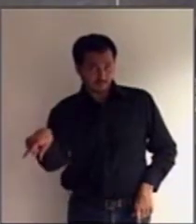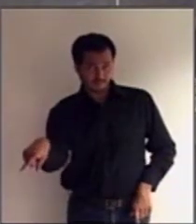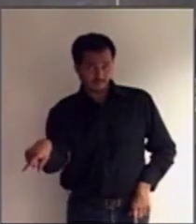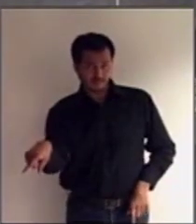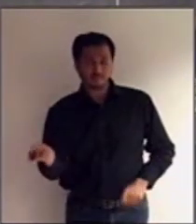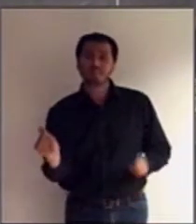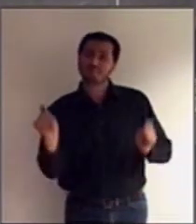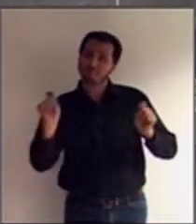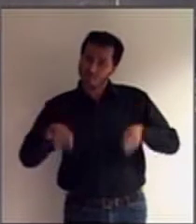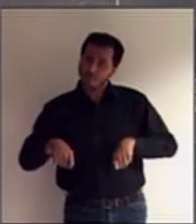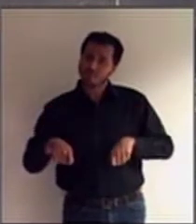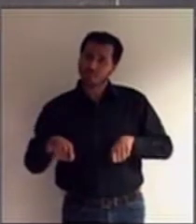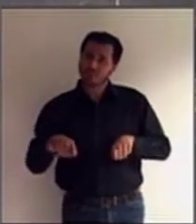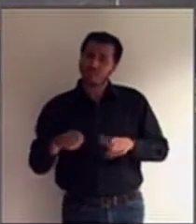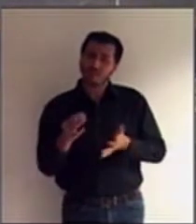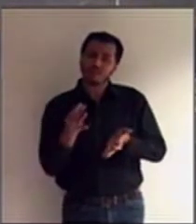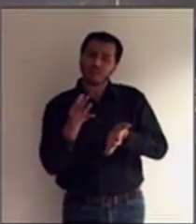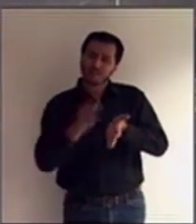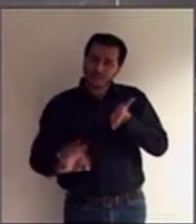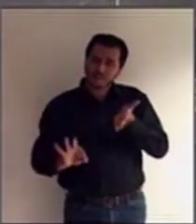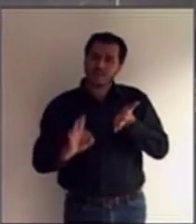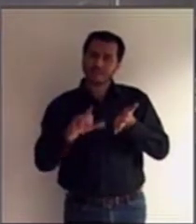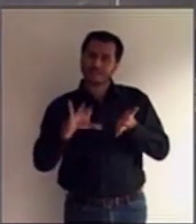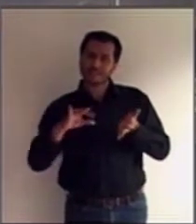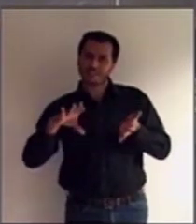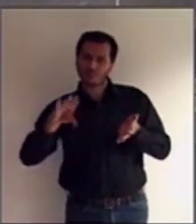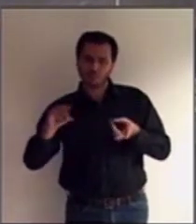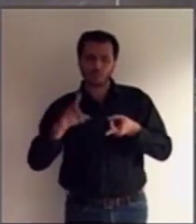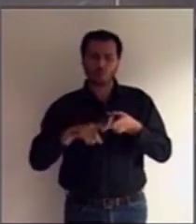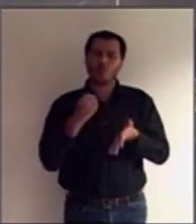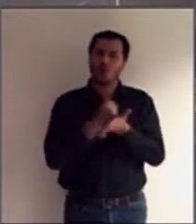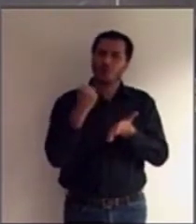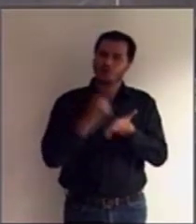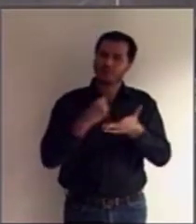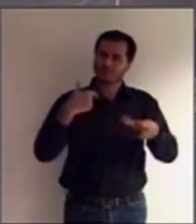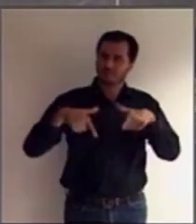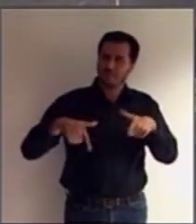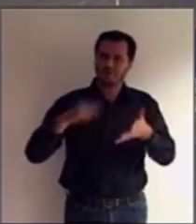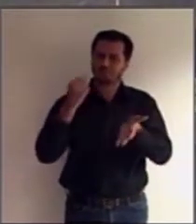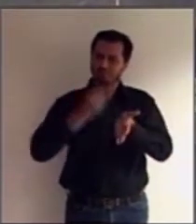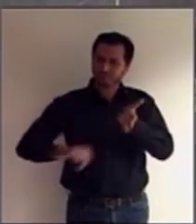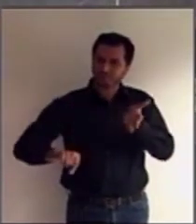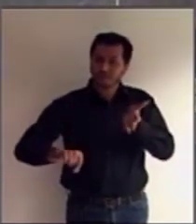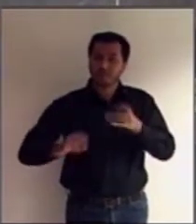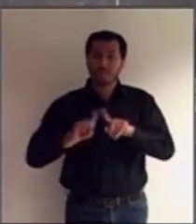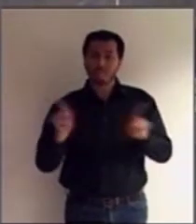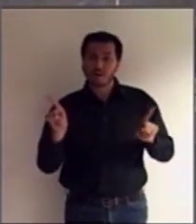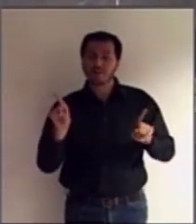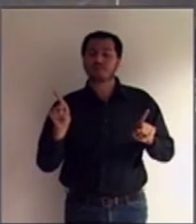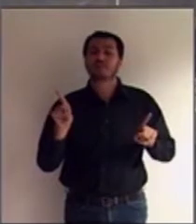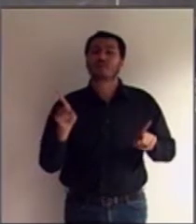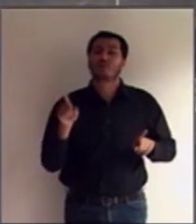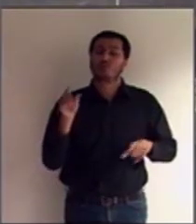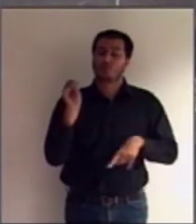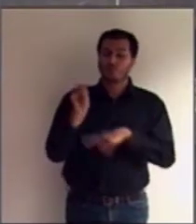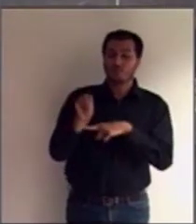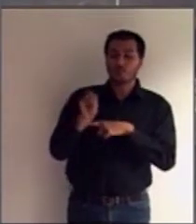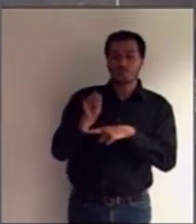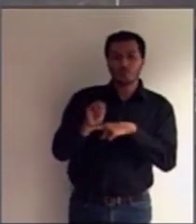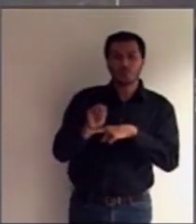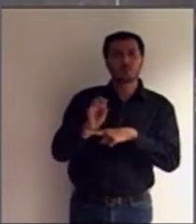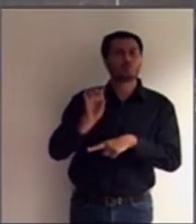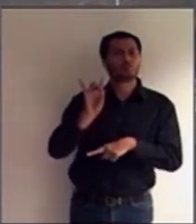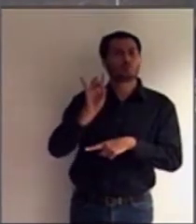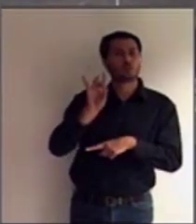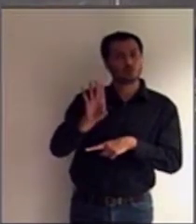poderá assinar os recibos, o contrato de trabalho, cabendo ao curador tão somente dar a quitação